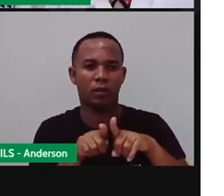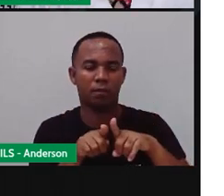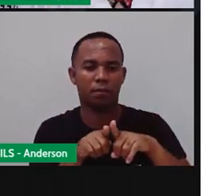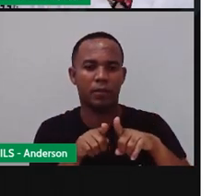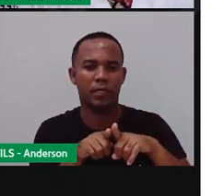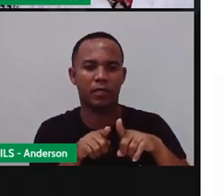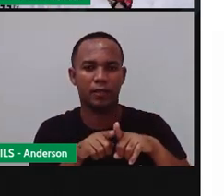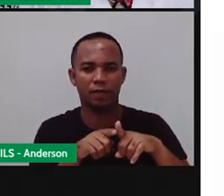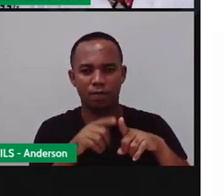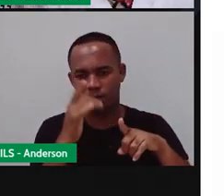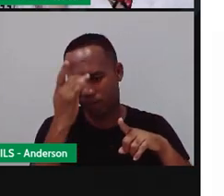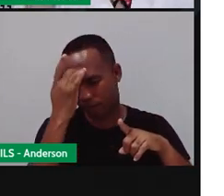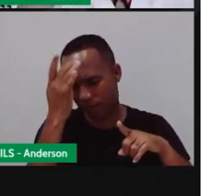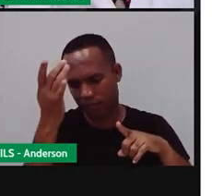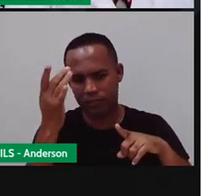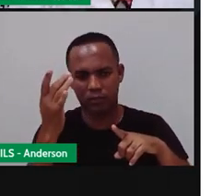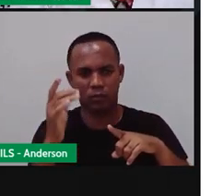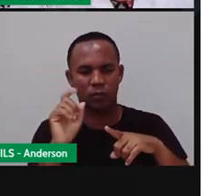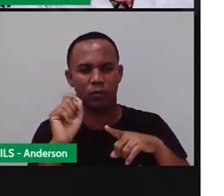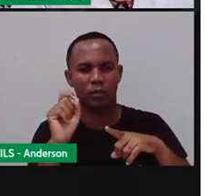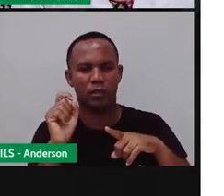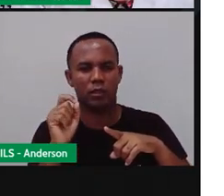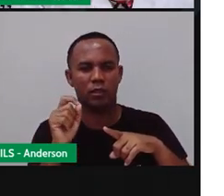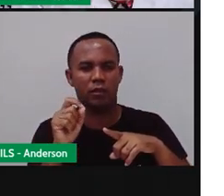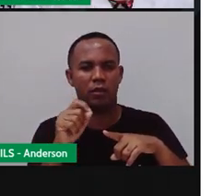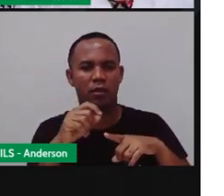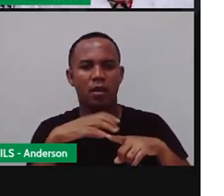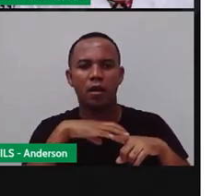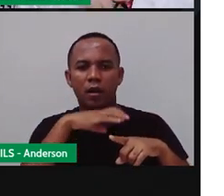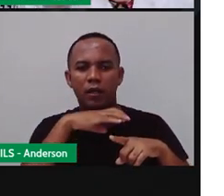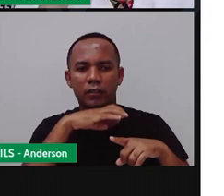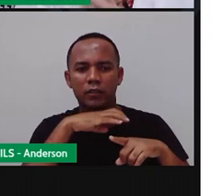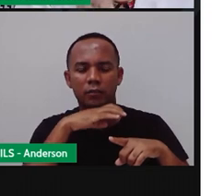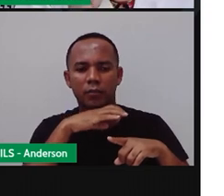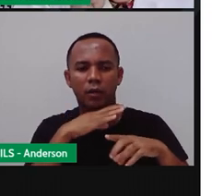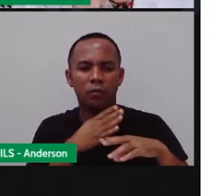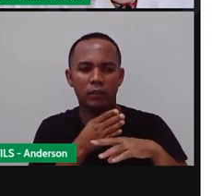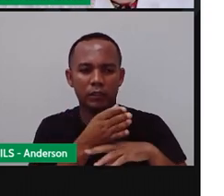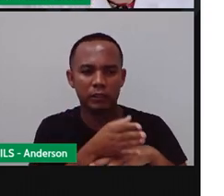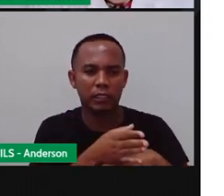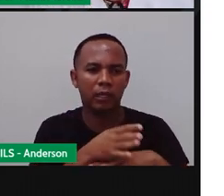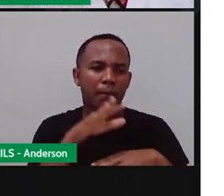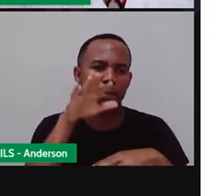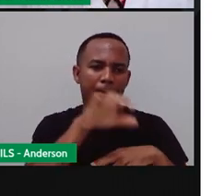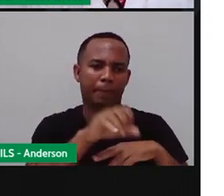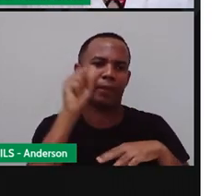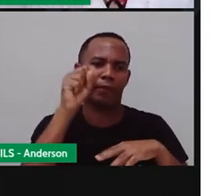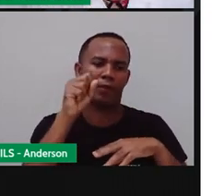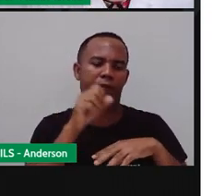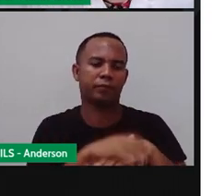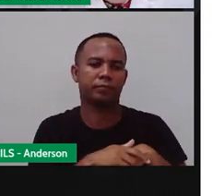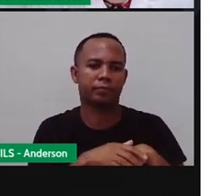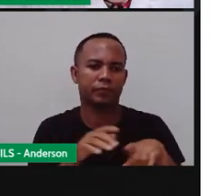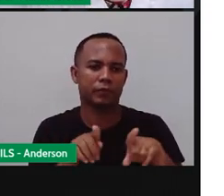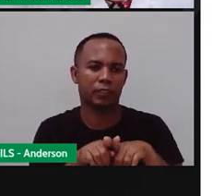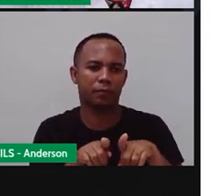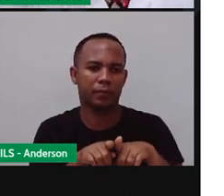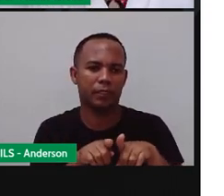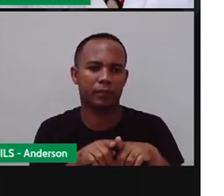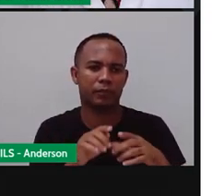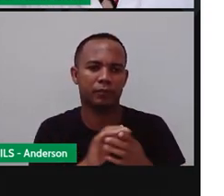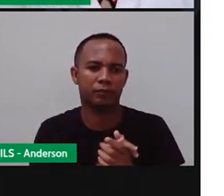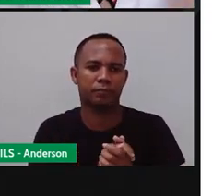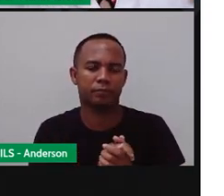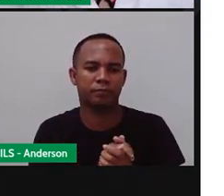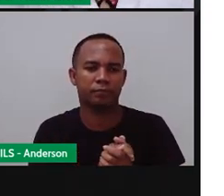Fácil de ser uma presa. Então, ó, o animal, ele poderia ir lá e... capturar, né, esse homem